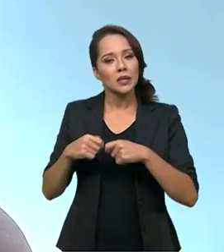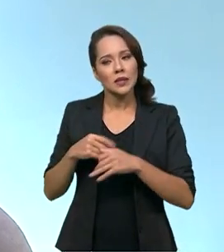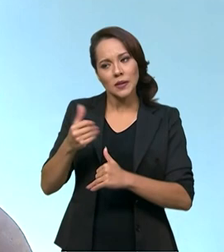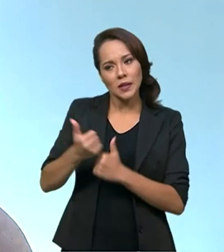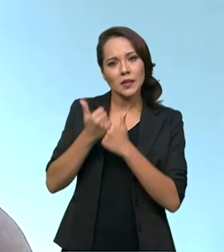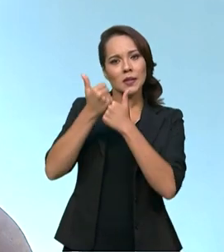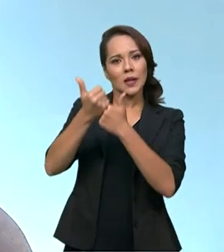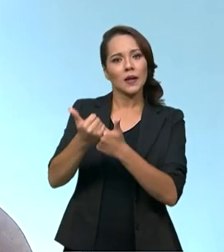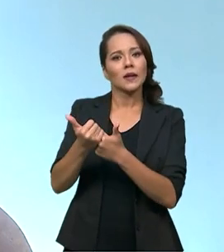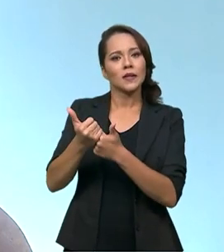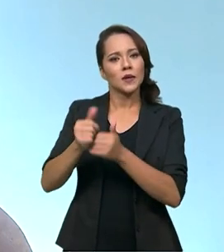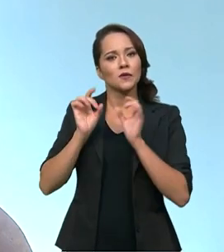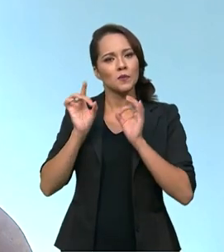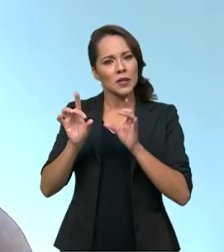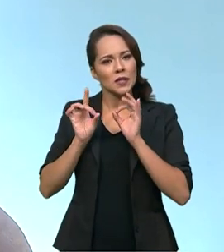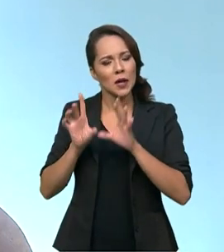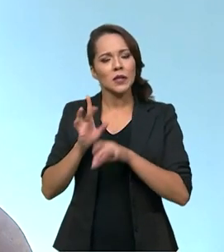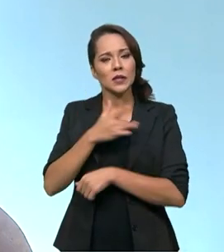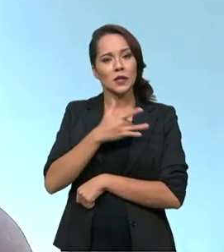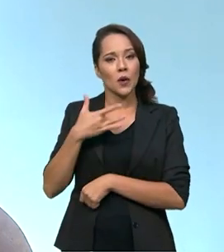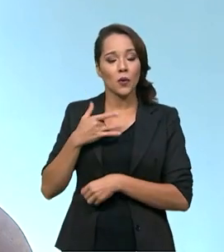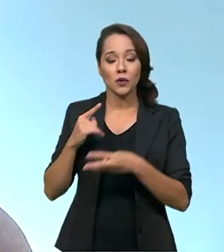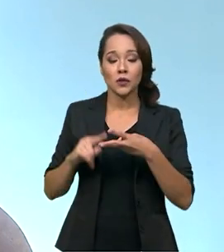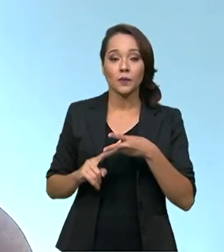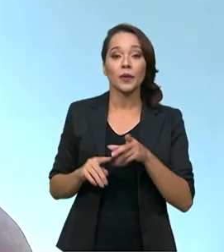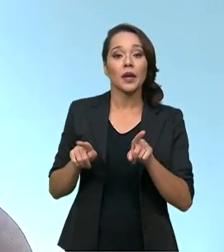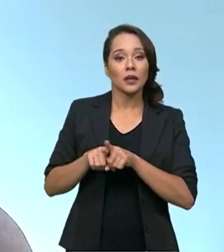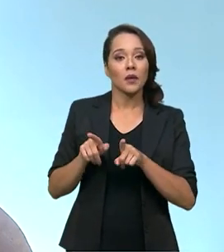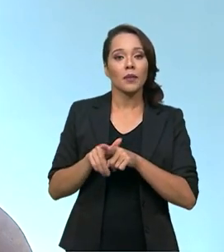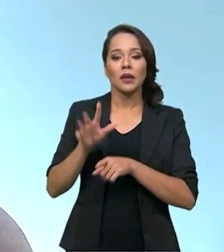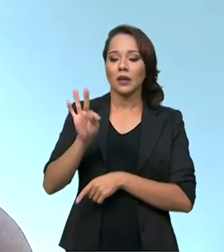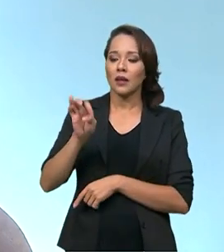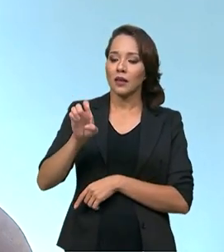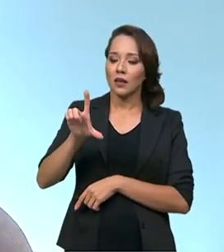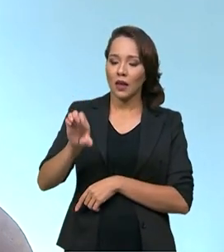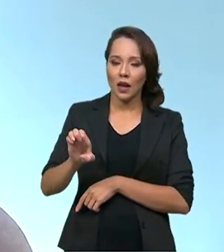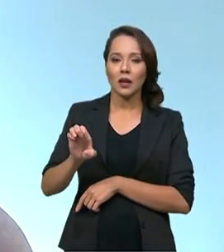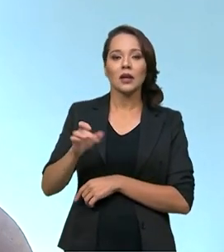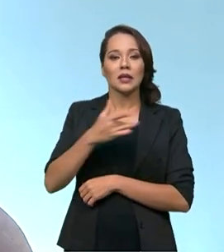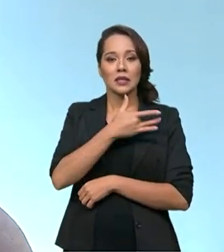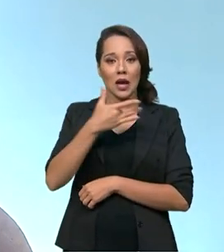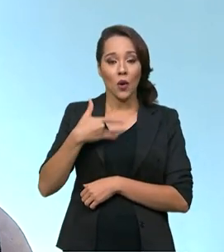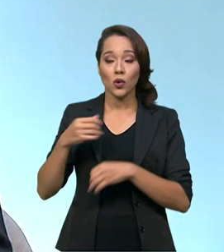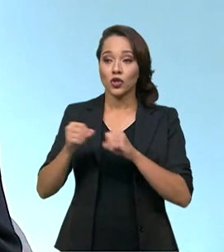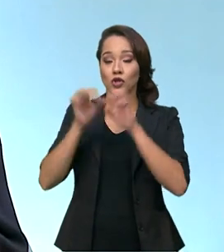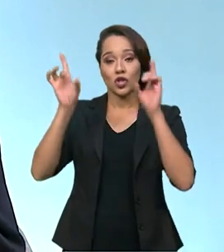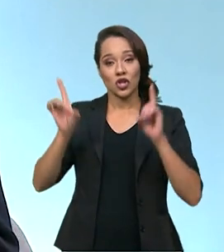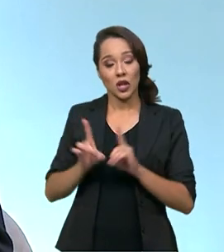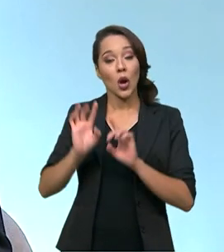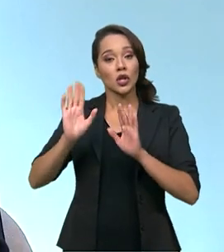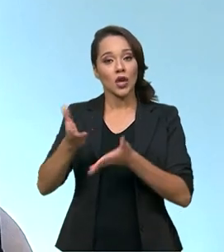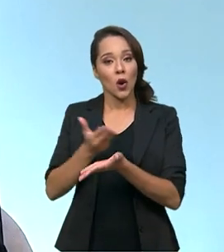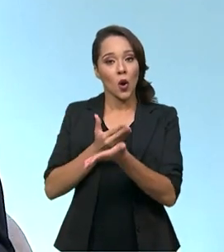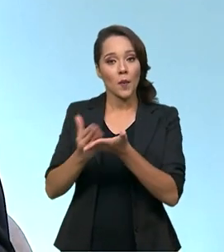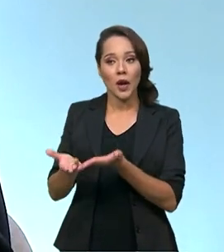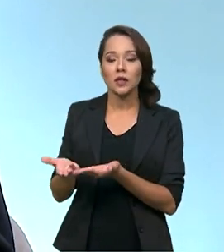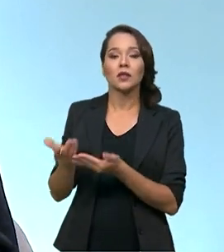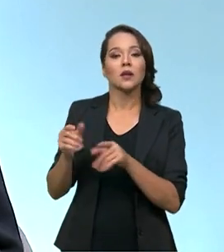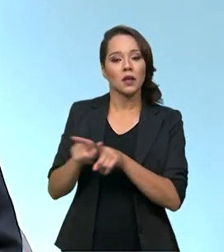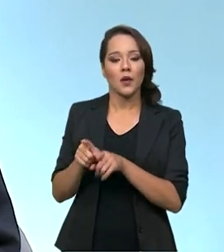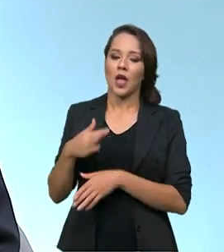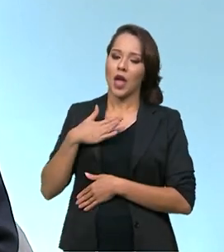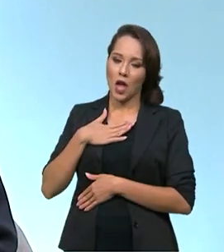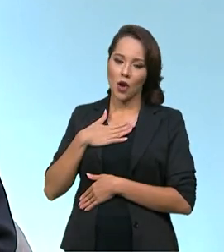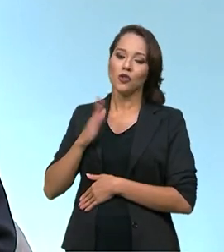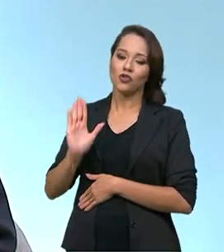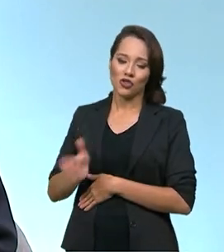assistência especializada à saúde. E o recurso da telesaúde, da saúde digital, já começa a ingressar fortemente. Eu mesmo